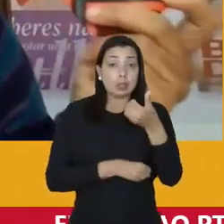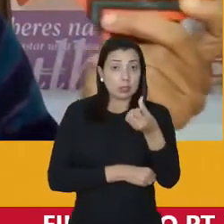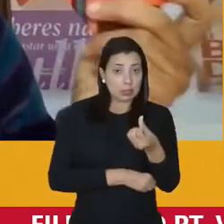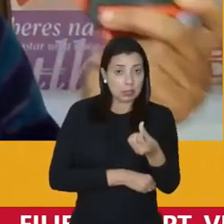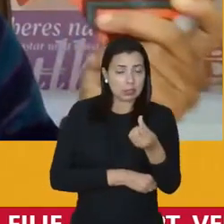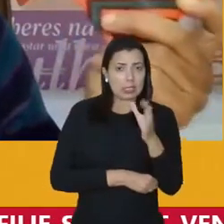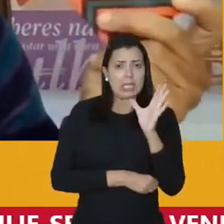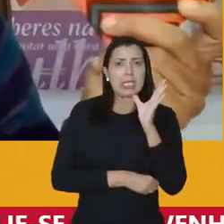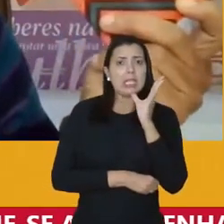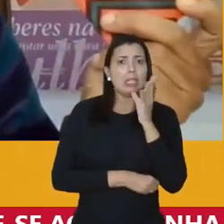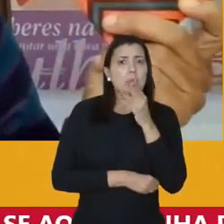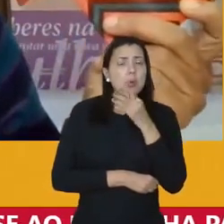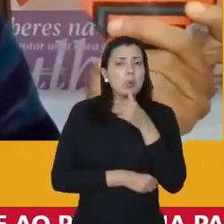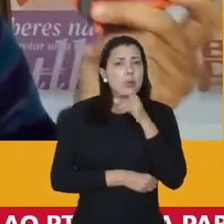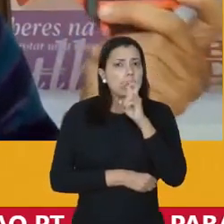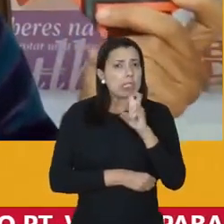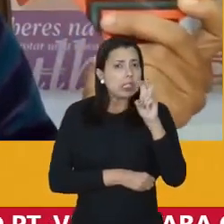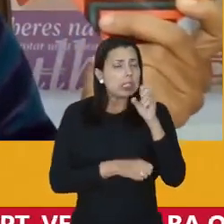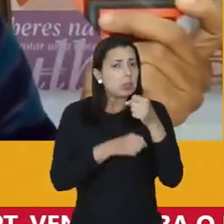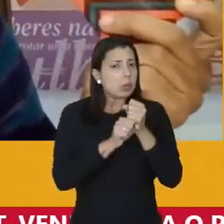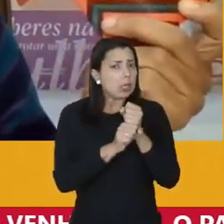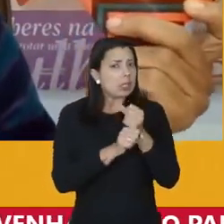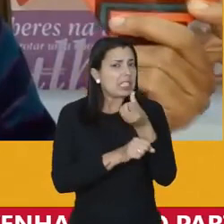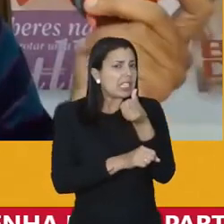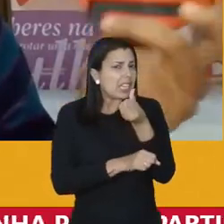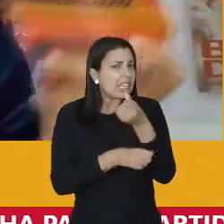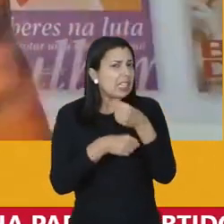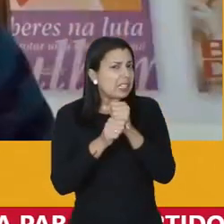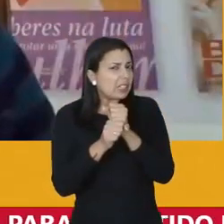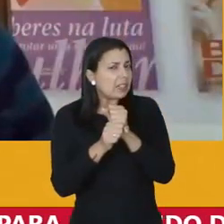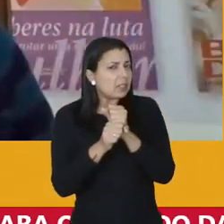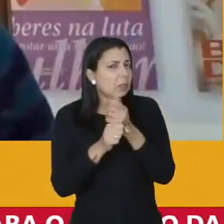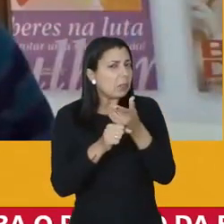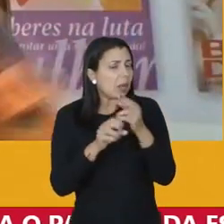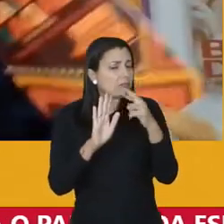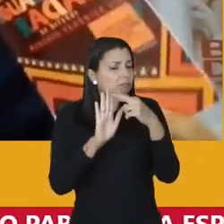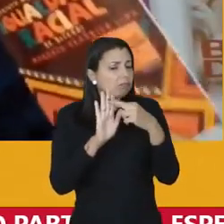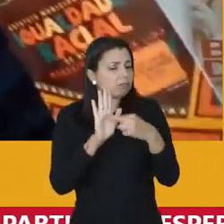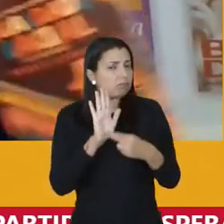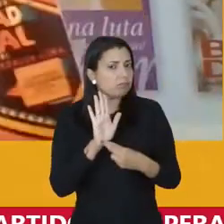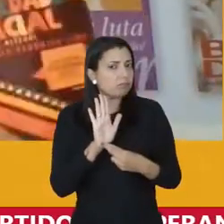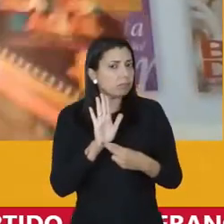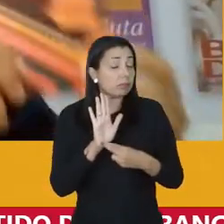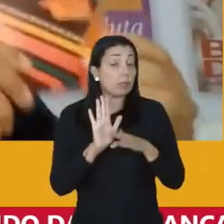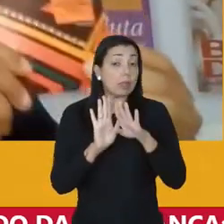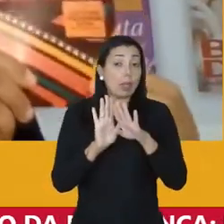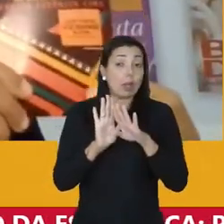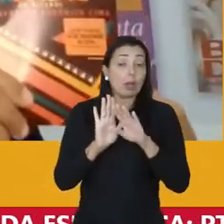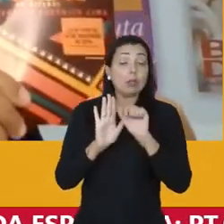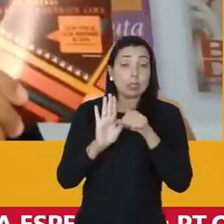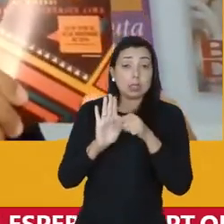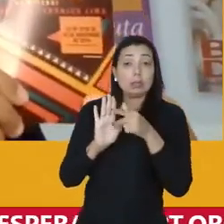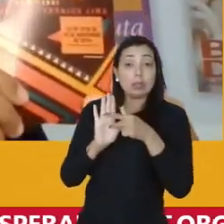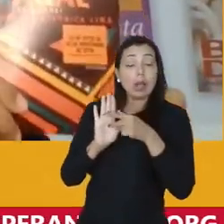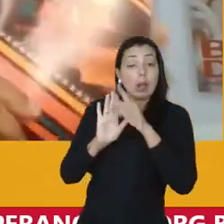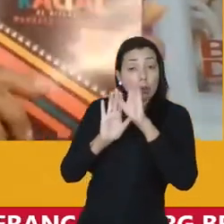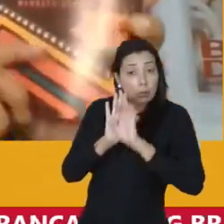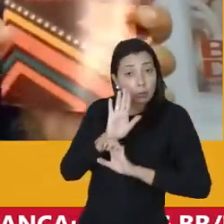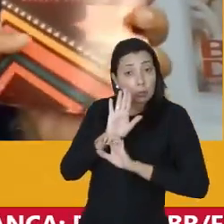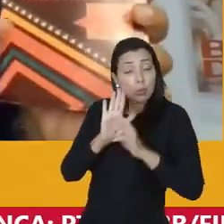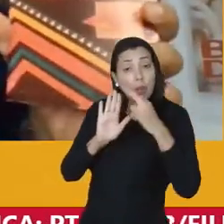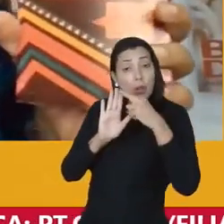eles demoraram cinco anos, seis anos, para poder regulamentar. Eles regulamentaram o estatuto,